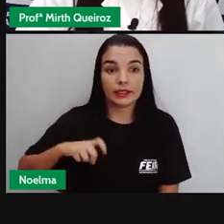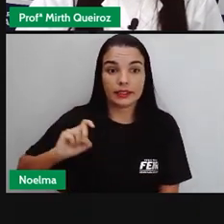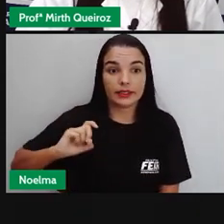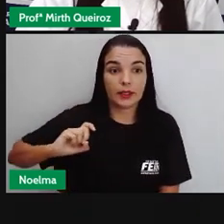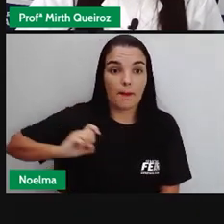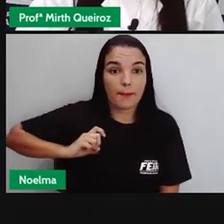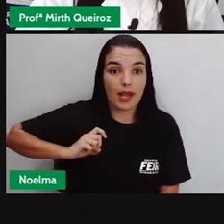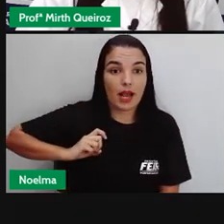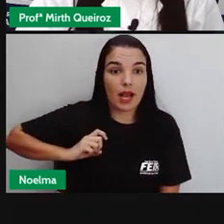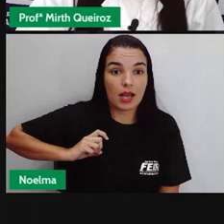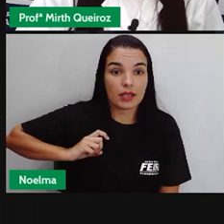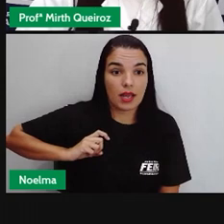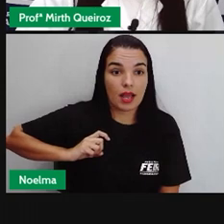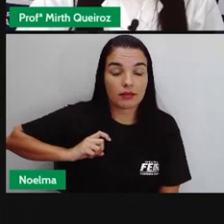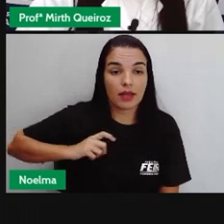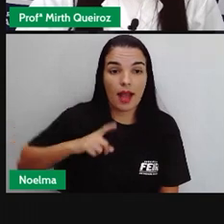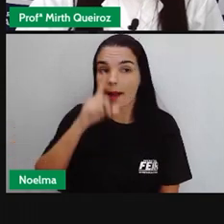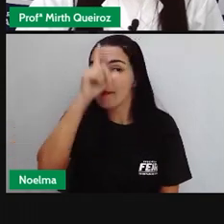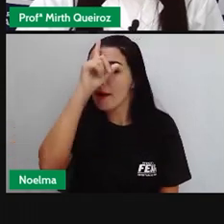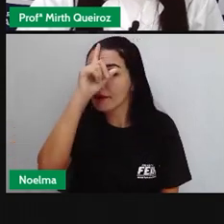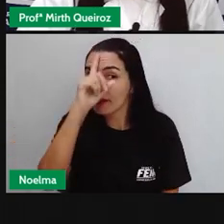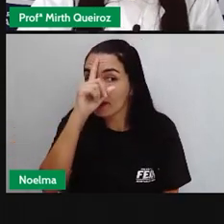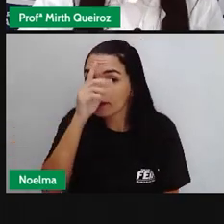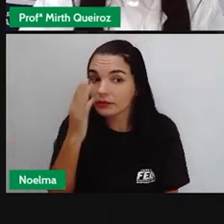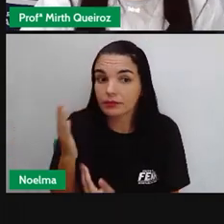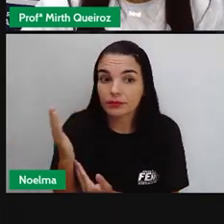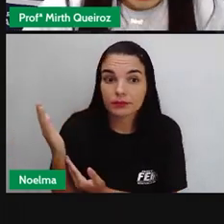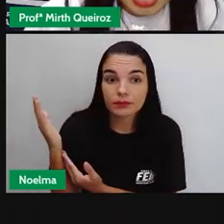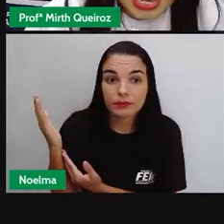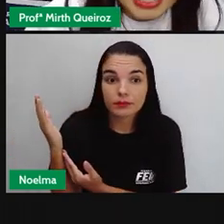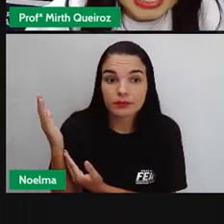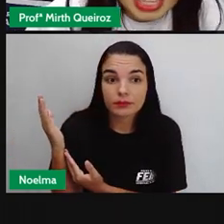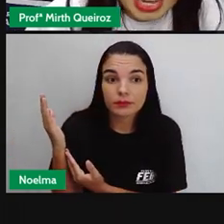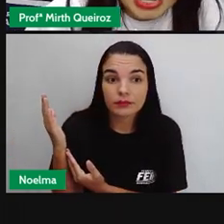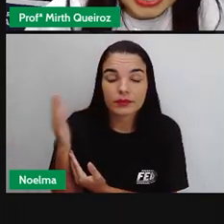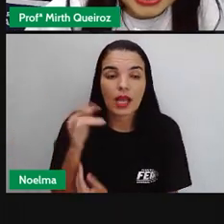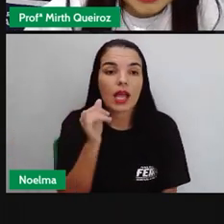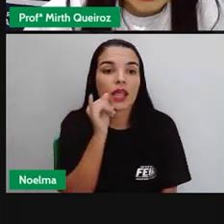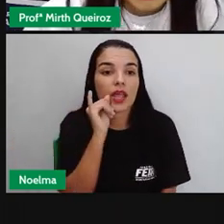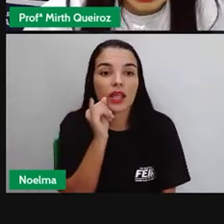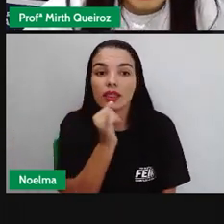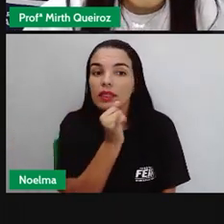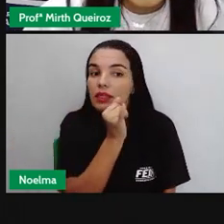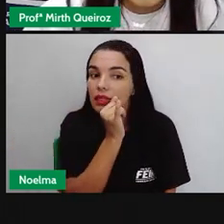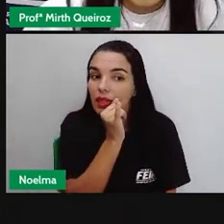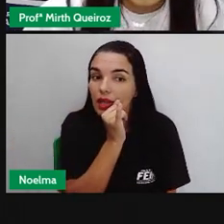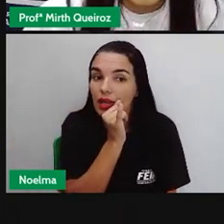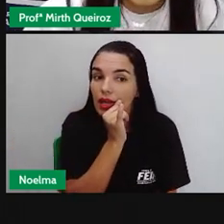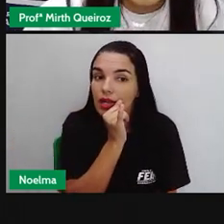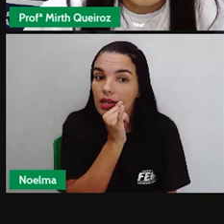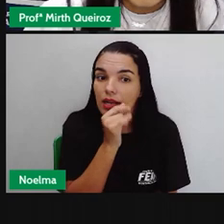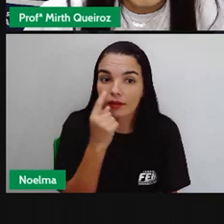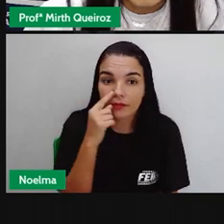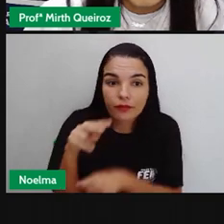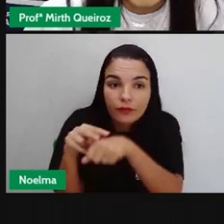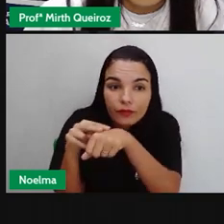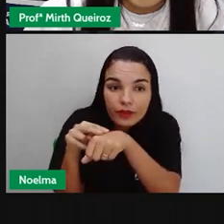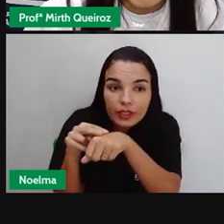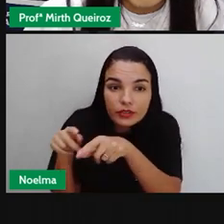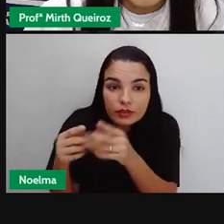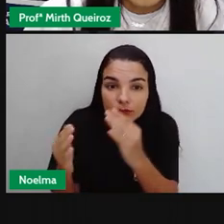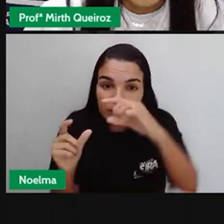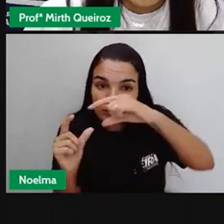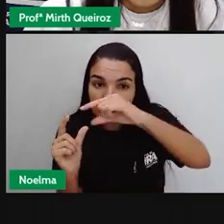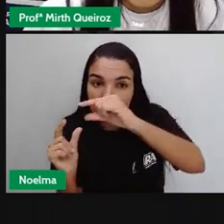de amarelinho aqui. Temos a Itália, aqui ó, de verde aqui